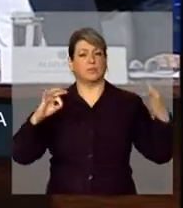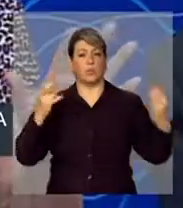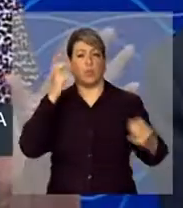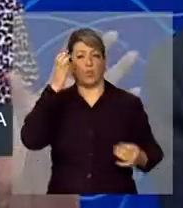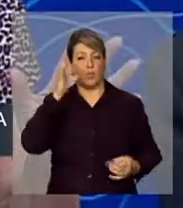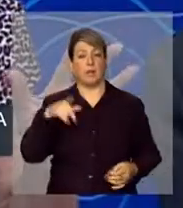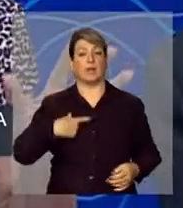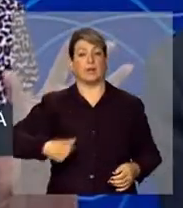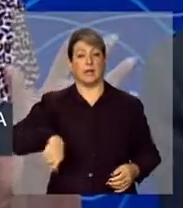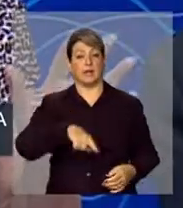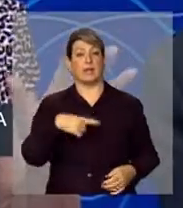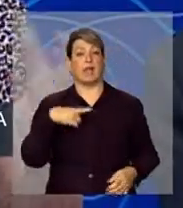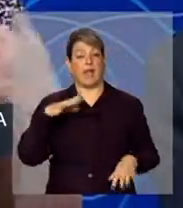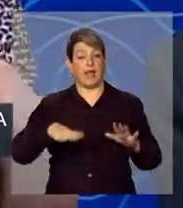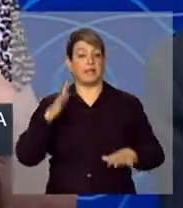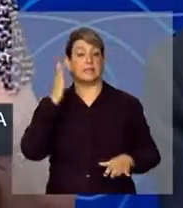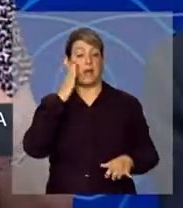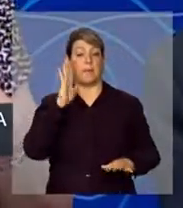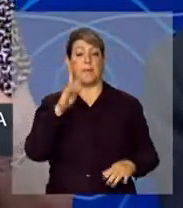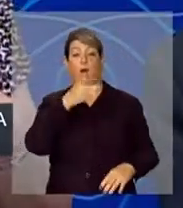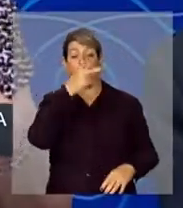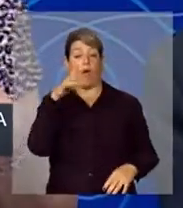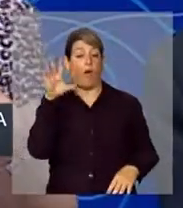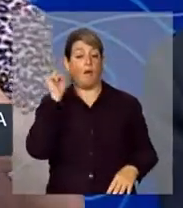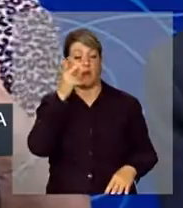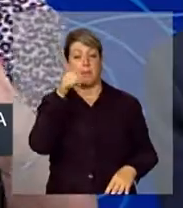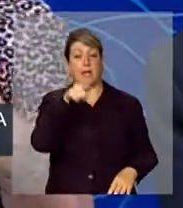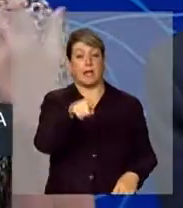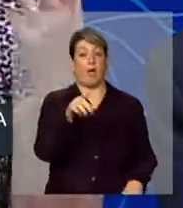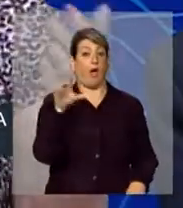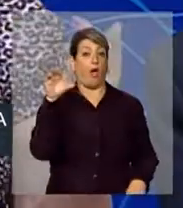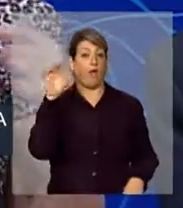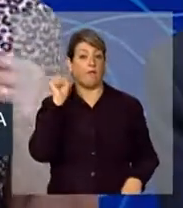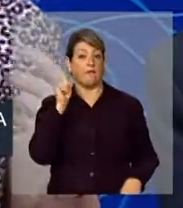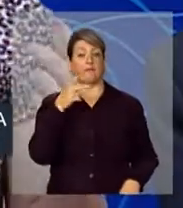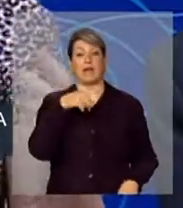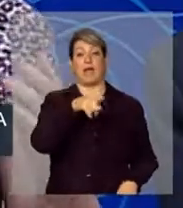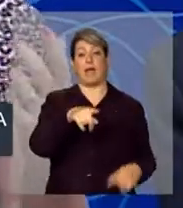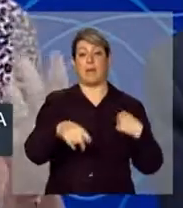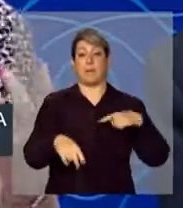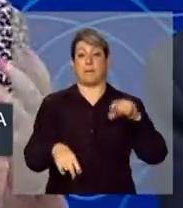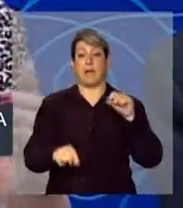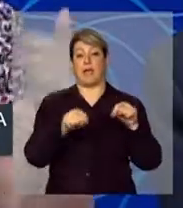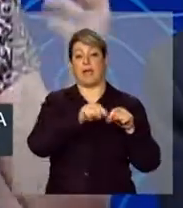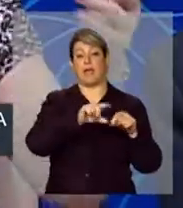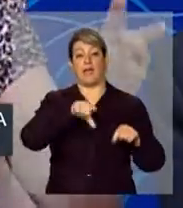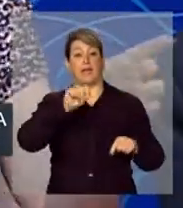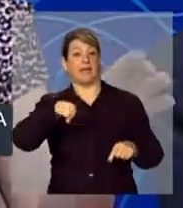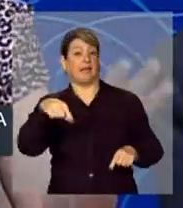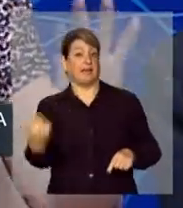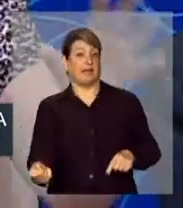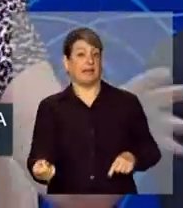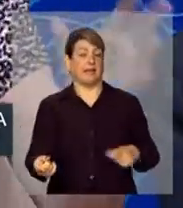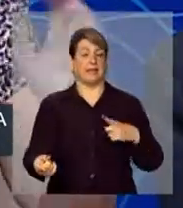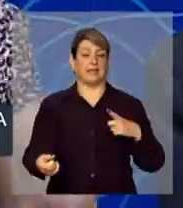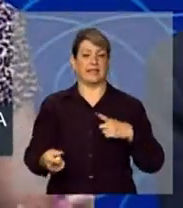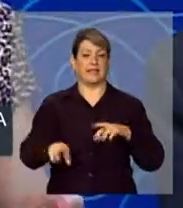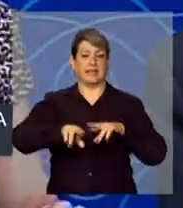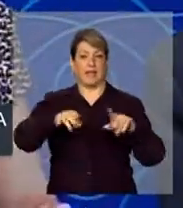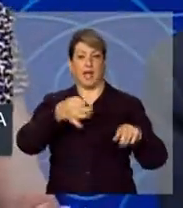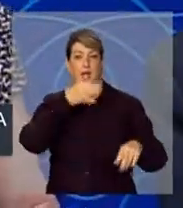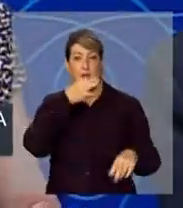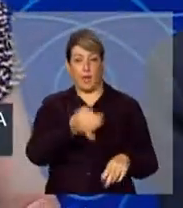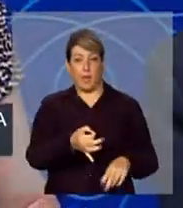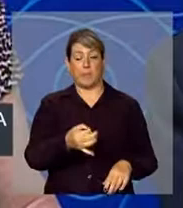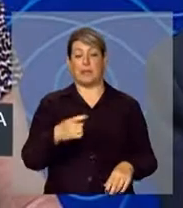cultura geralmente você até sabe, mas ouvir aquela pessoa dizer, olha, eu prefiro aquele do que aquele, naquele tem uma peça que você não pode